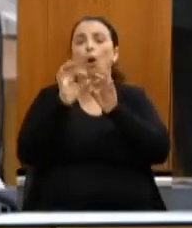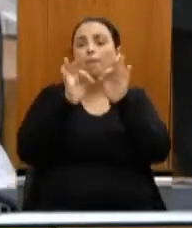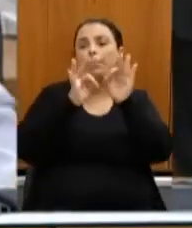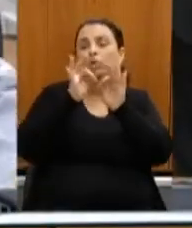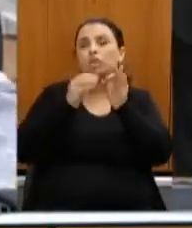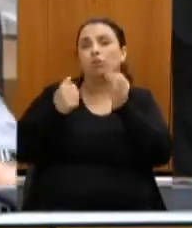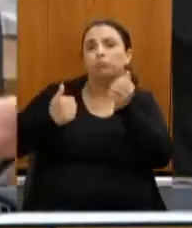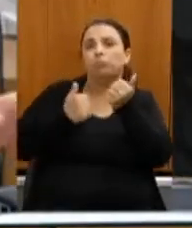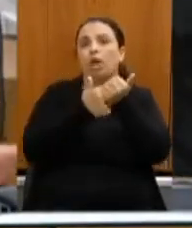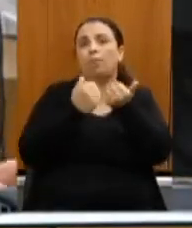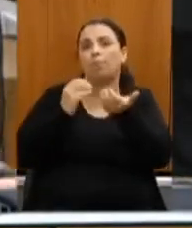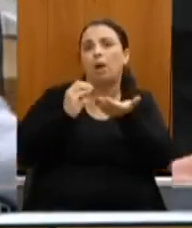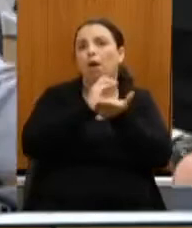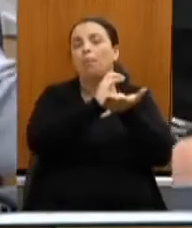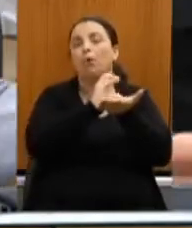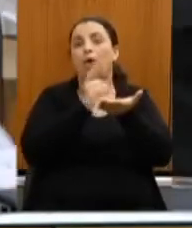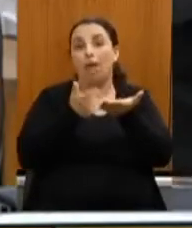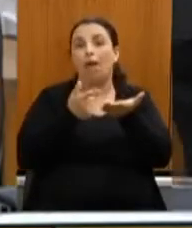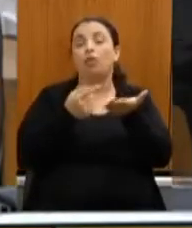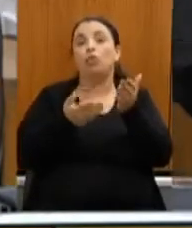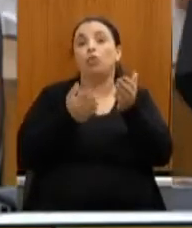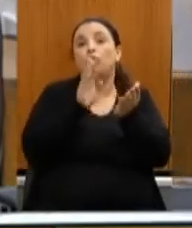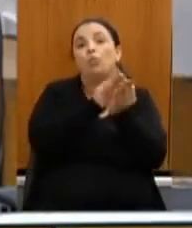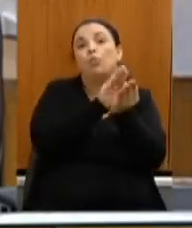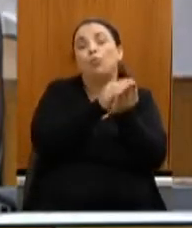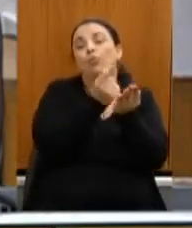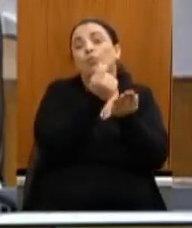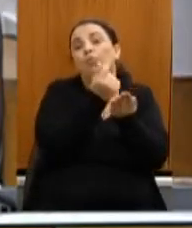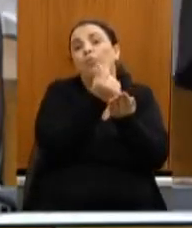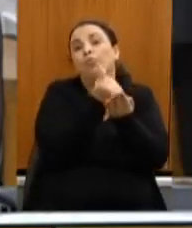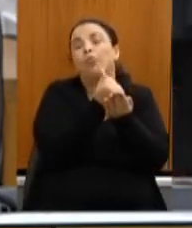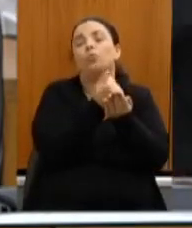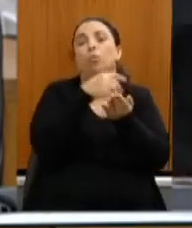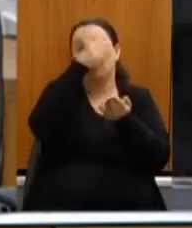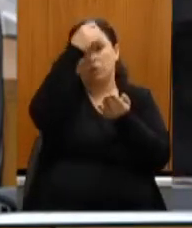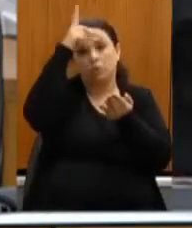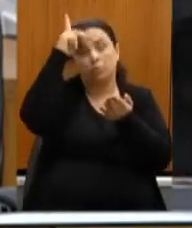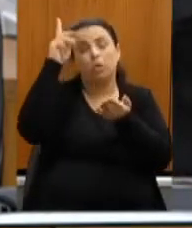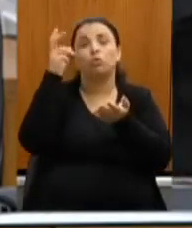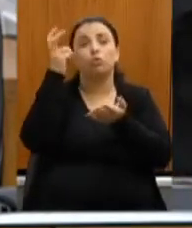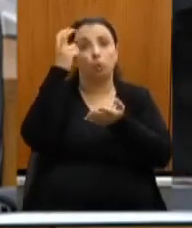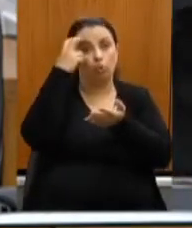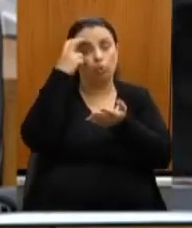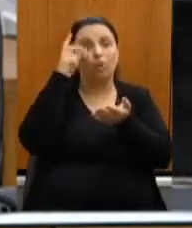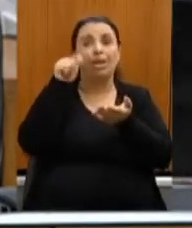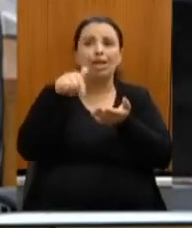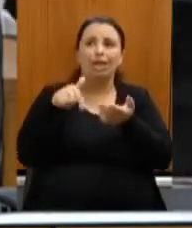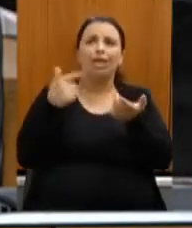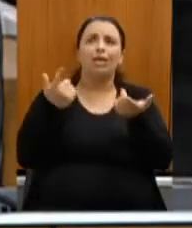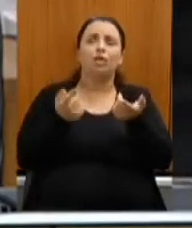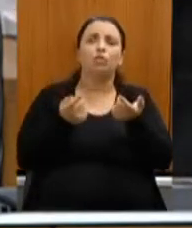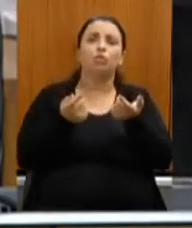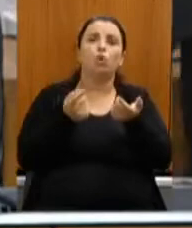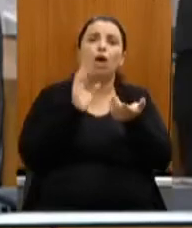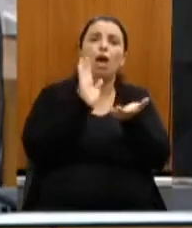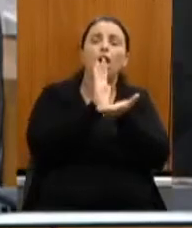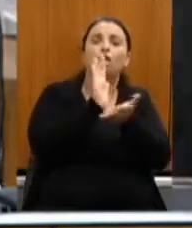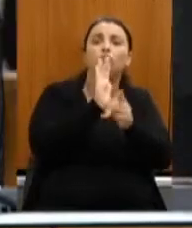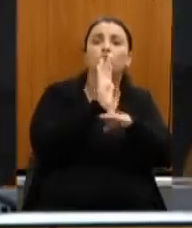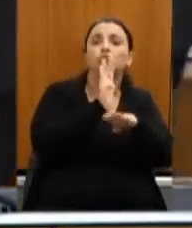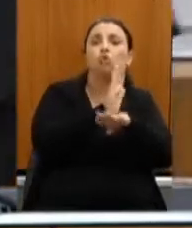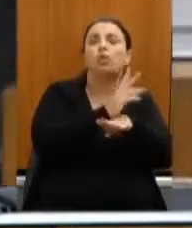Estadual de Cultura e alimenta possivelmente aí grande parte do interior